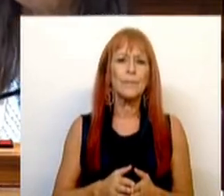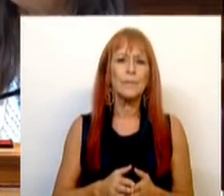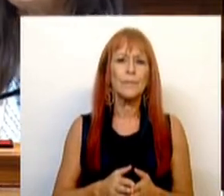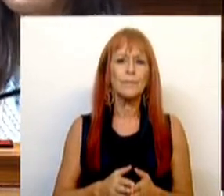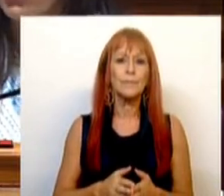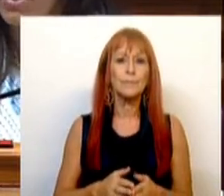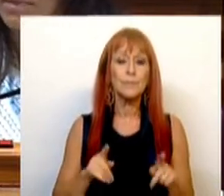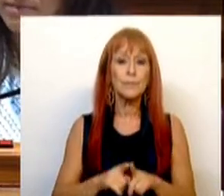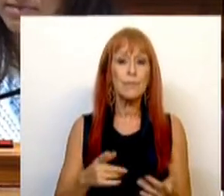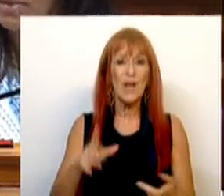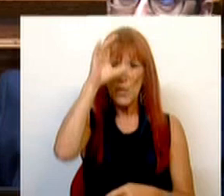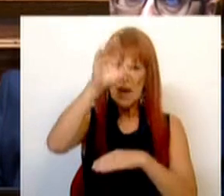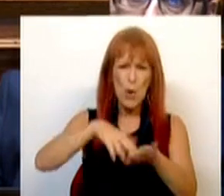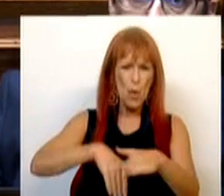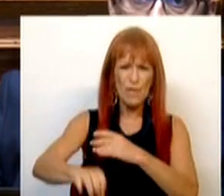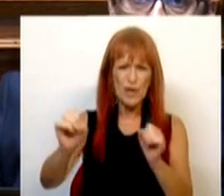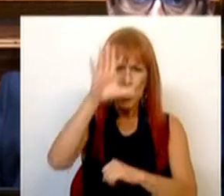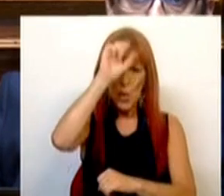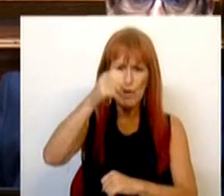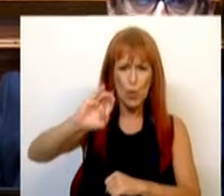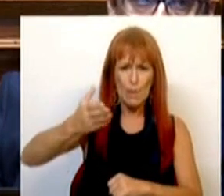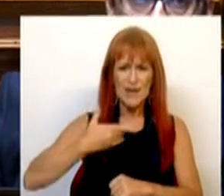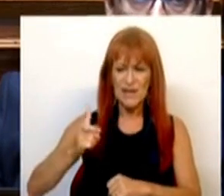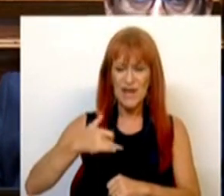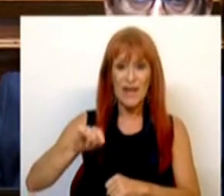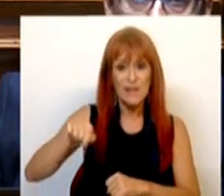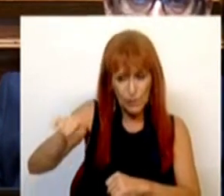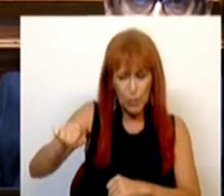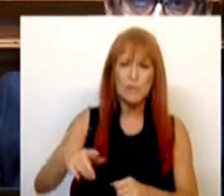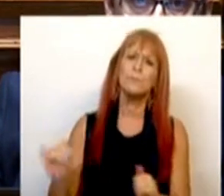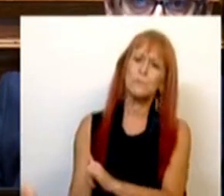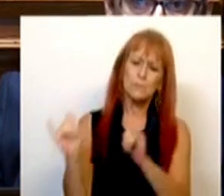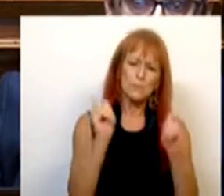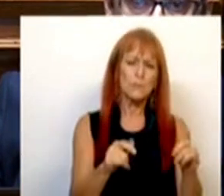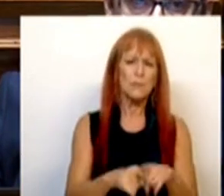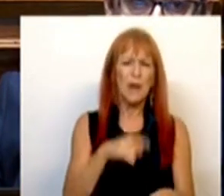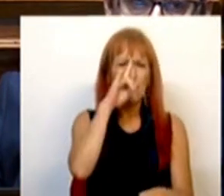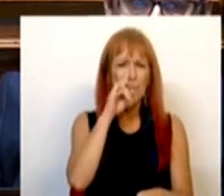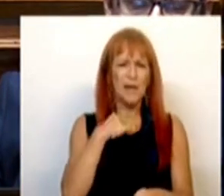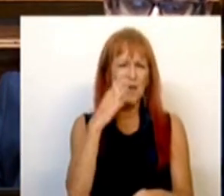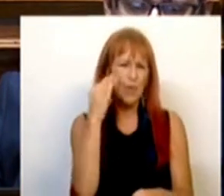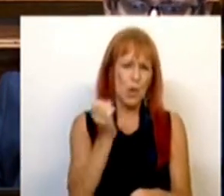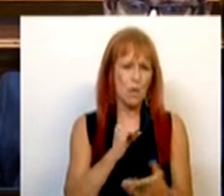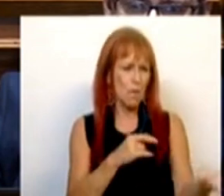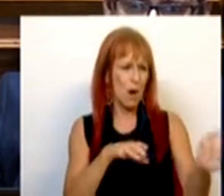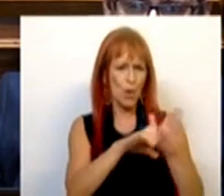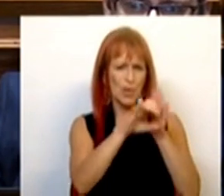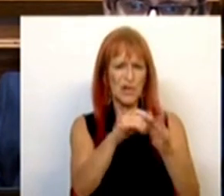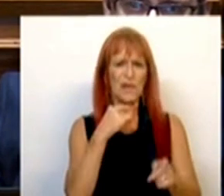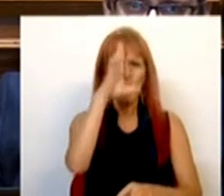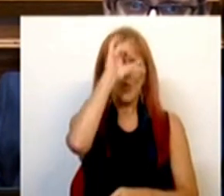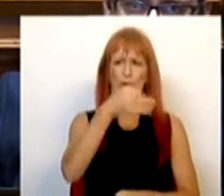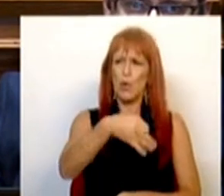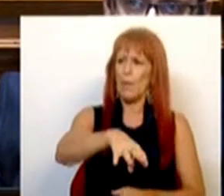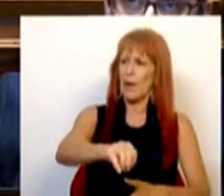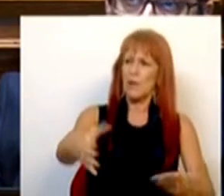Se houve um Governo que não fez nada, foi o Governo do PSD e do CDS. Por outro lado, a mentira descarada do Chega quando diz que o Governo do